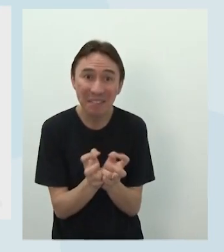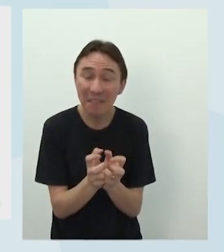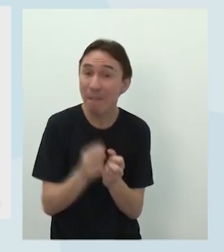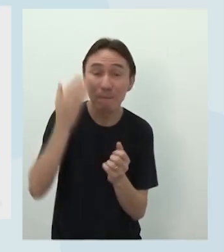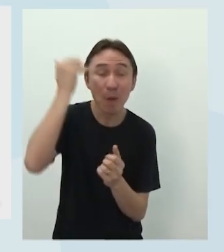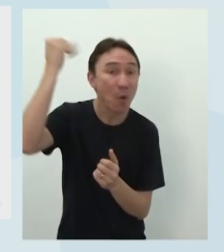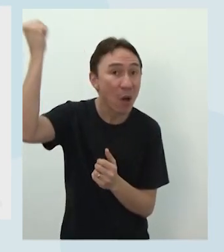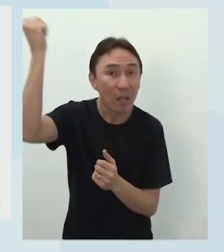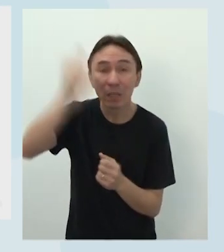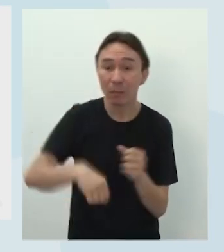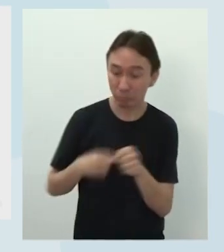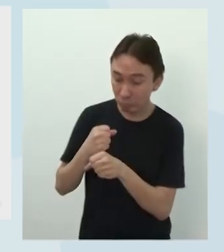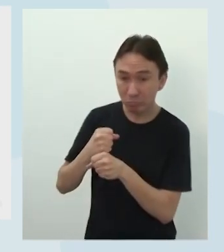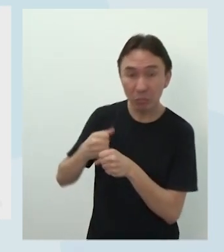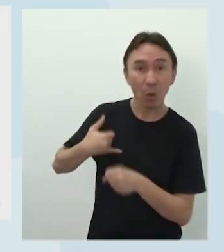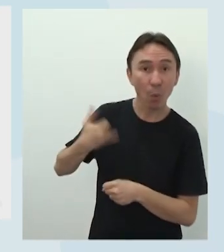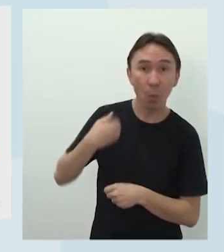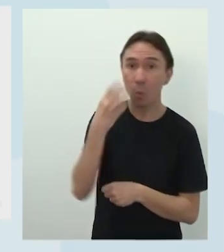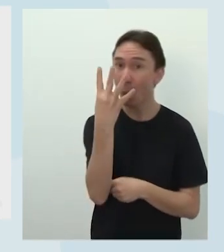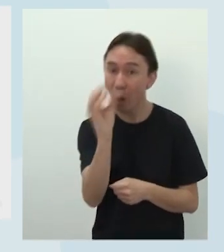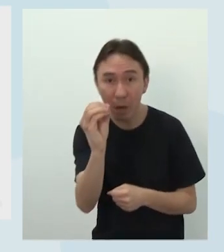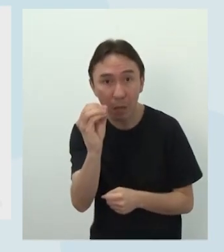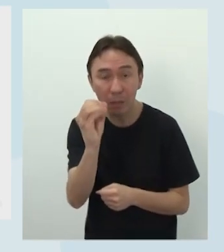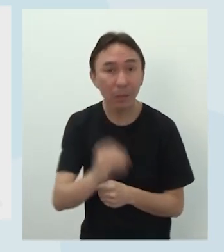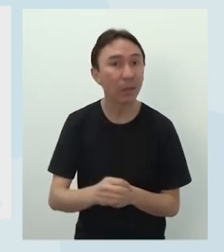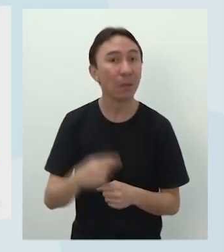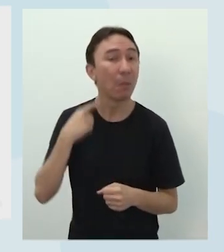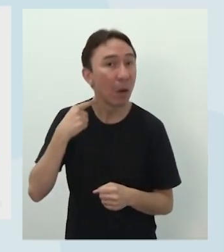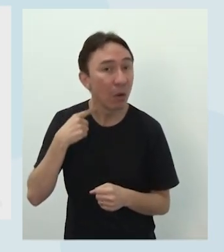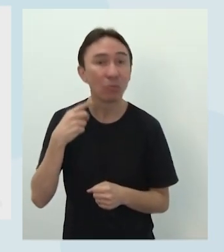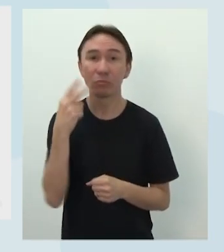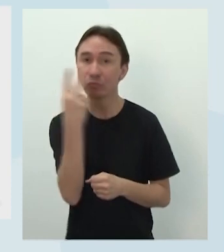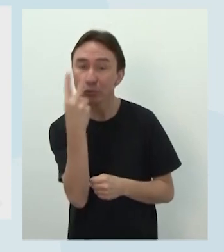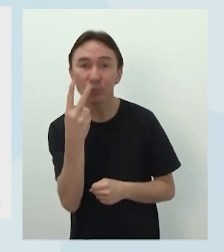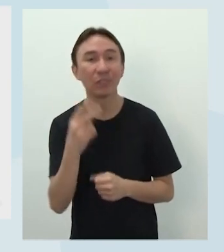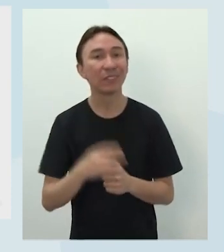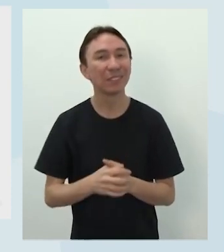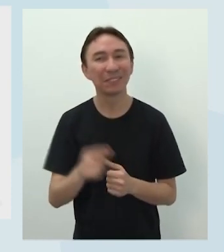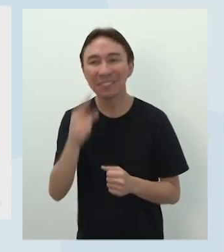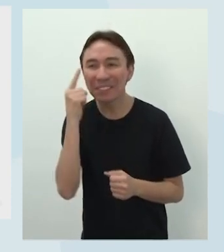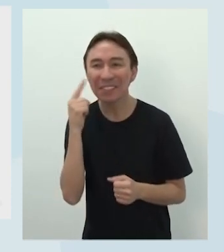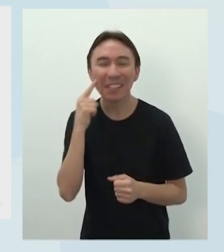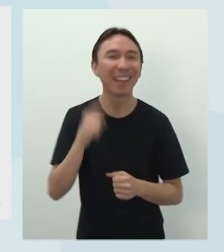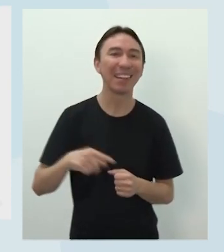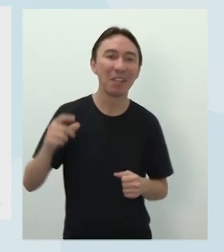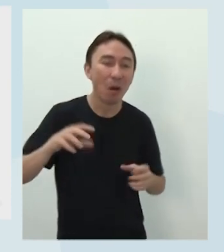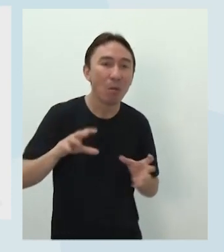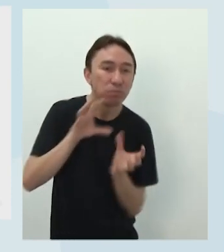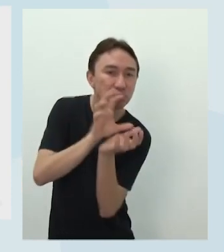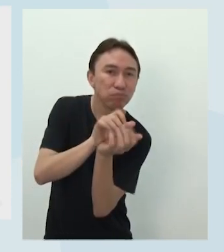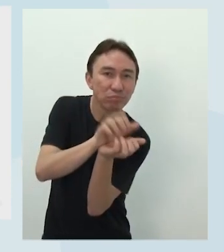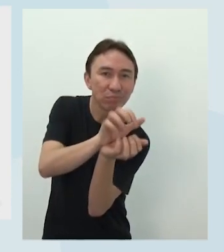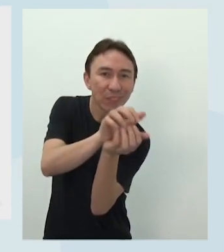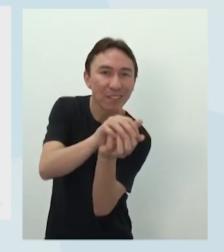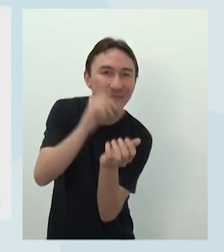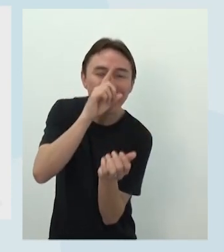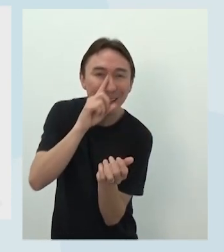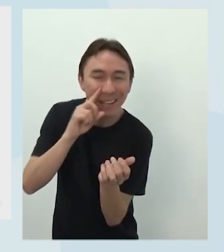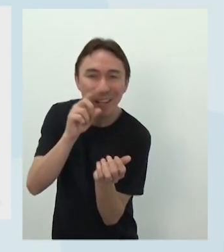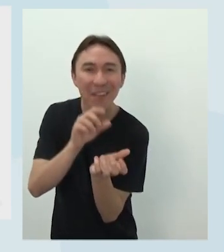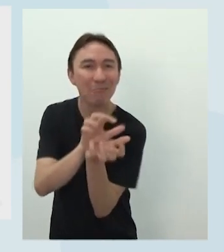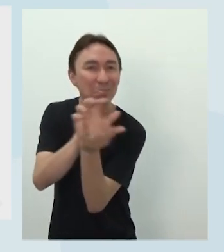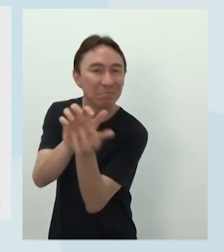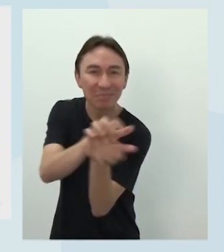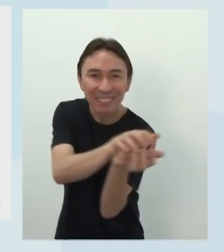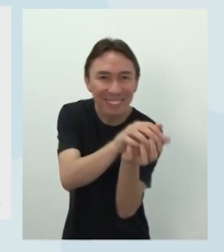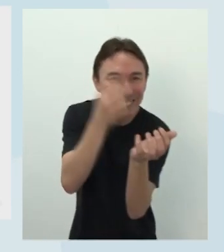40 anos no dia 22 de maio. O jogo, no qual um personagem redondo e amarelo come bolinhas e foge de fantasmas,